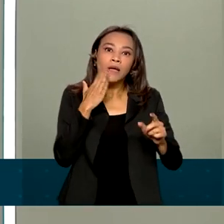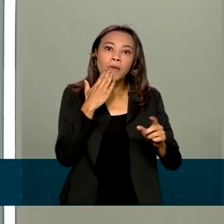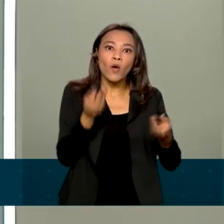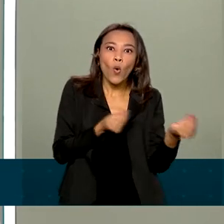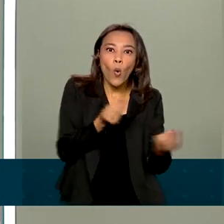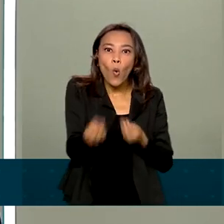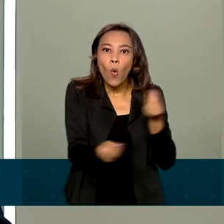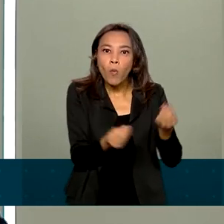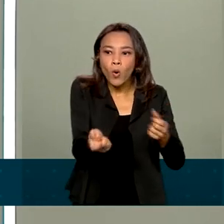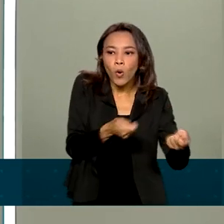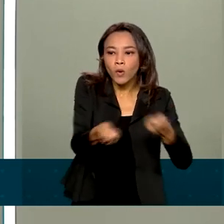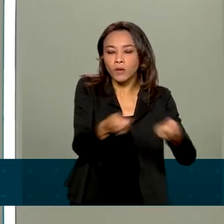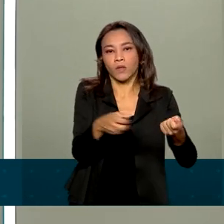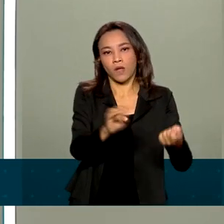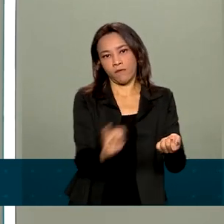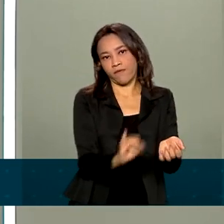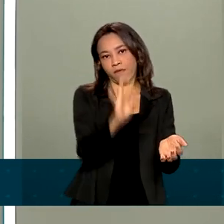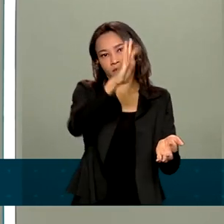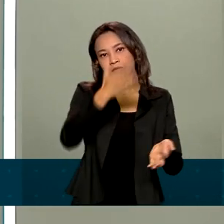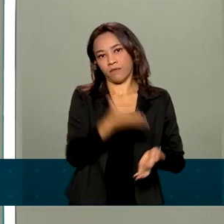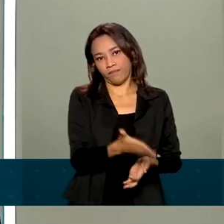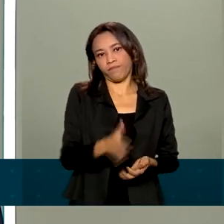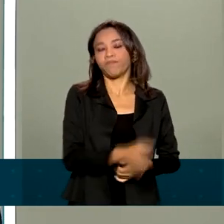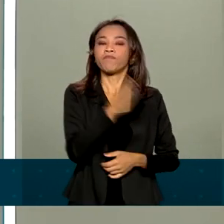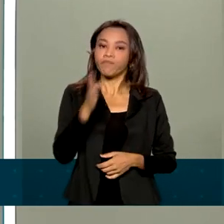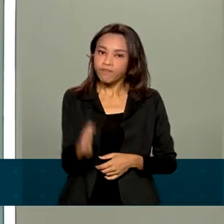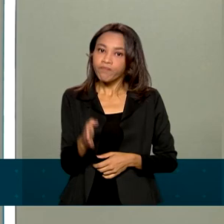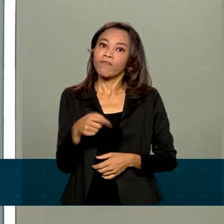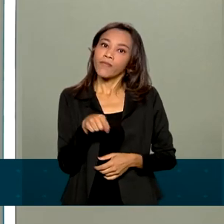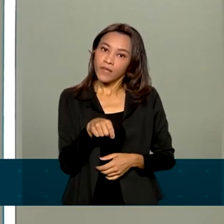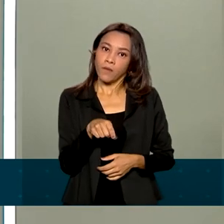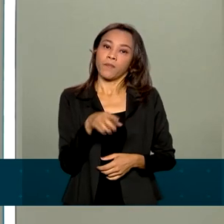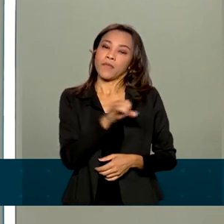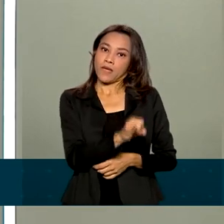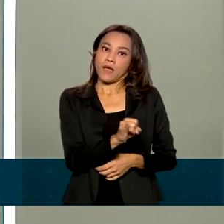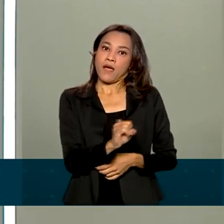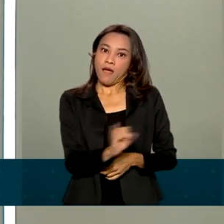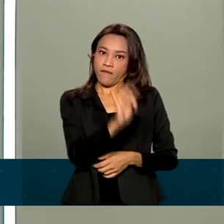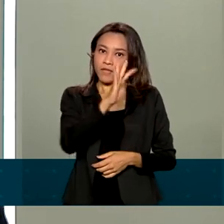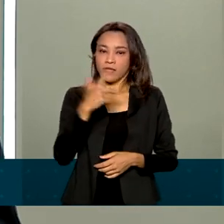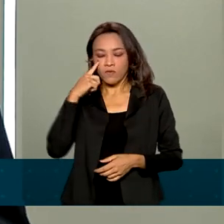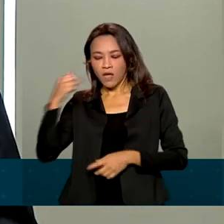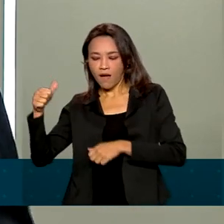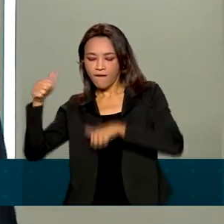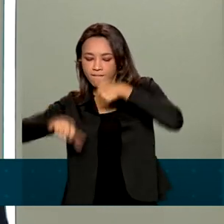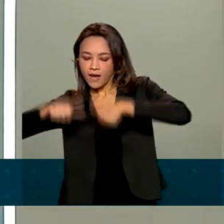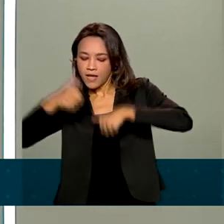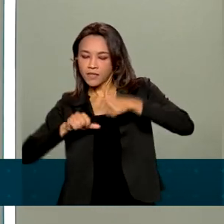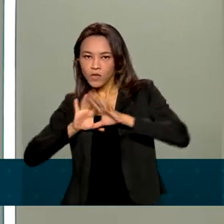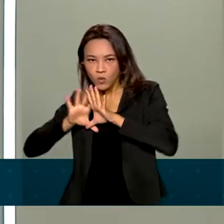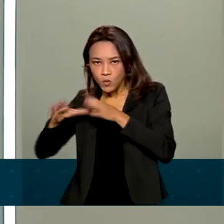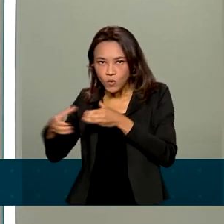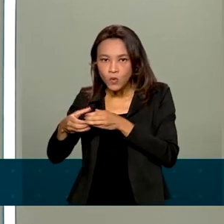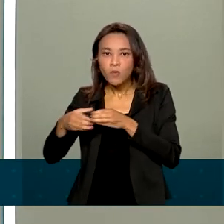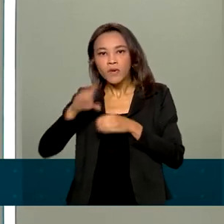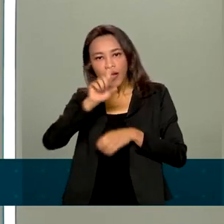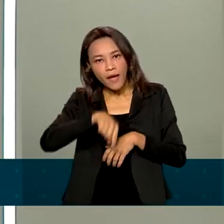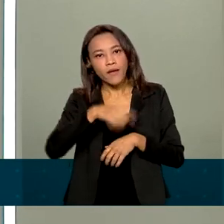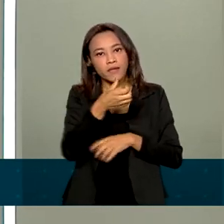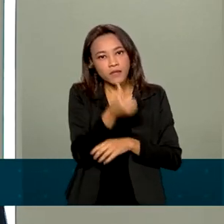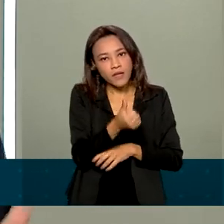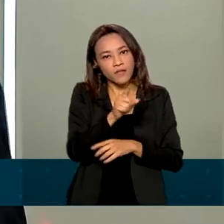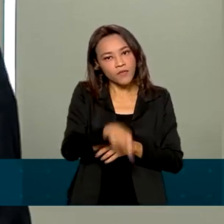com a inflação. De fato, a expectativa inflacionária dos analistas de mercado, que era em torno de 6